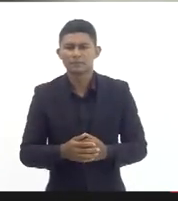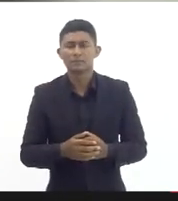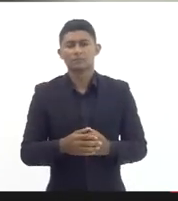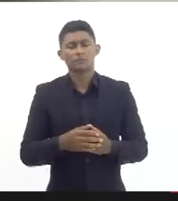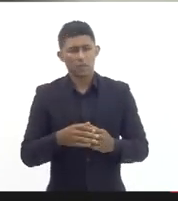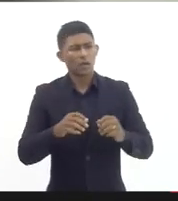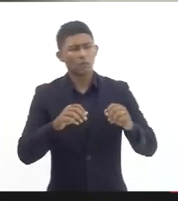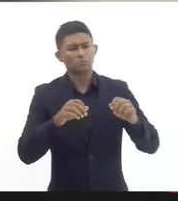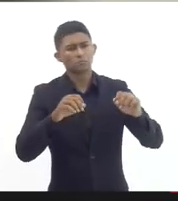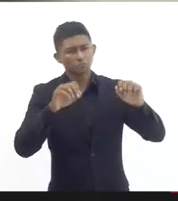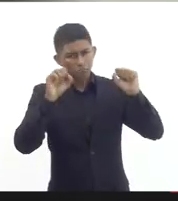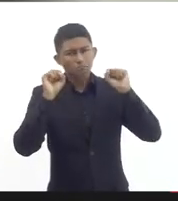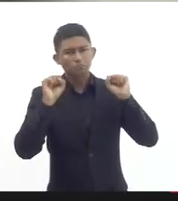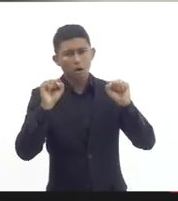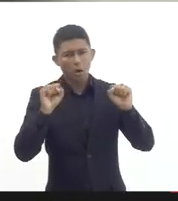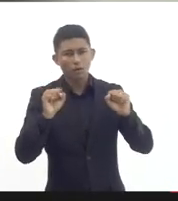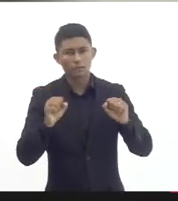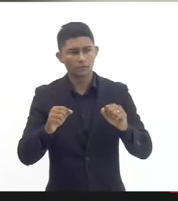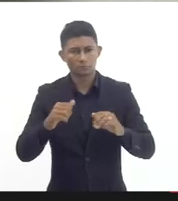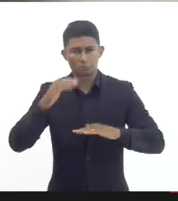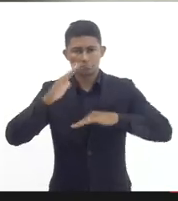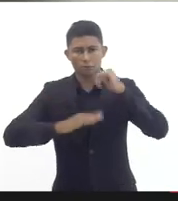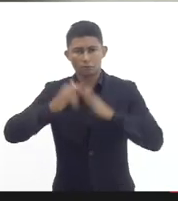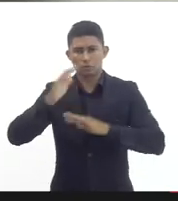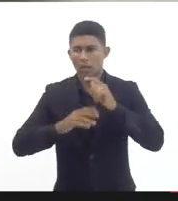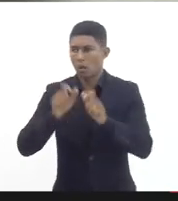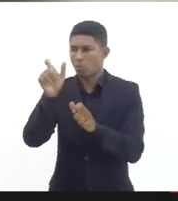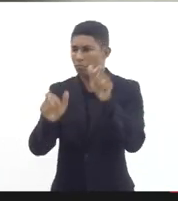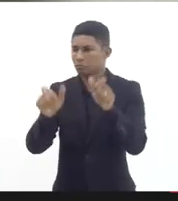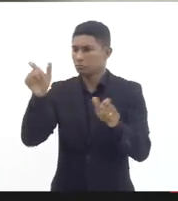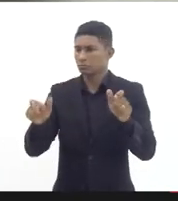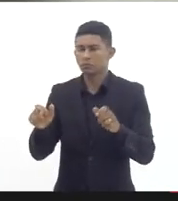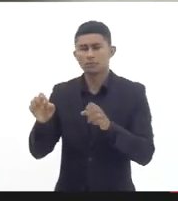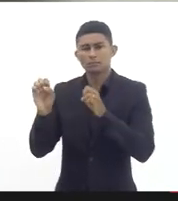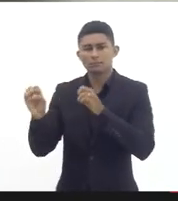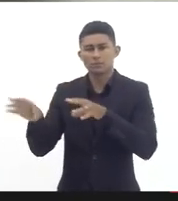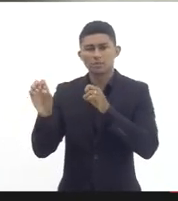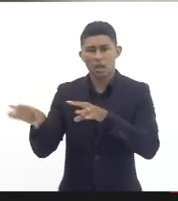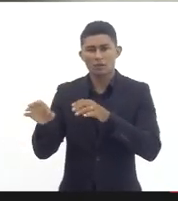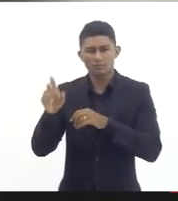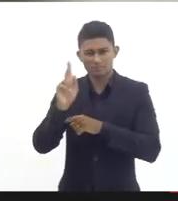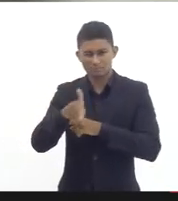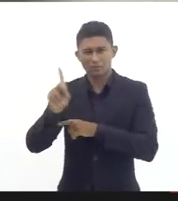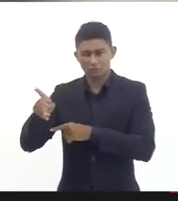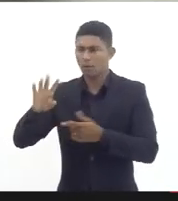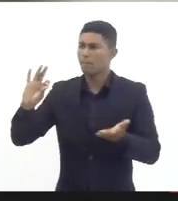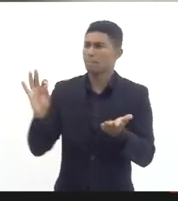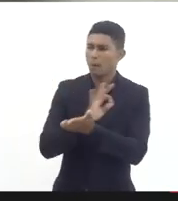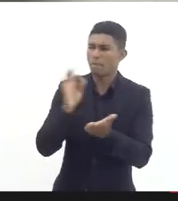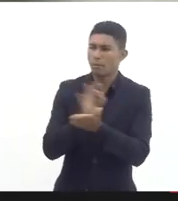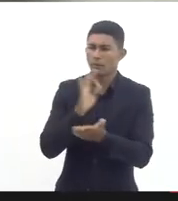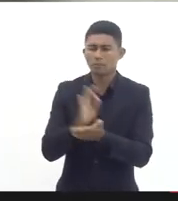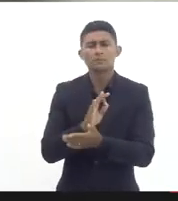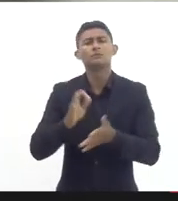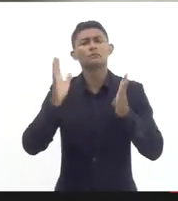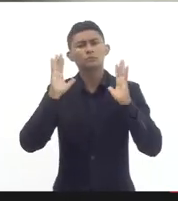contratação para os profissionais da Seduc nós observamos isso pela contratação que foi feita